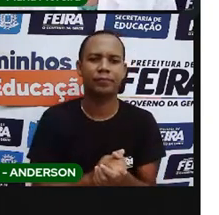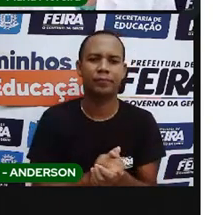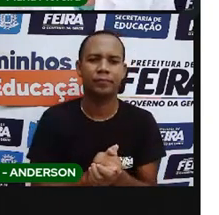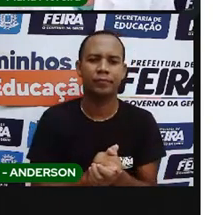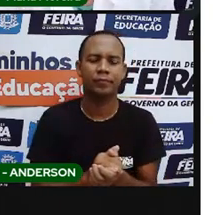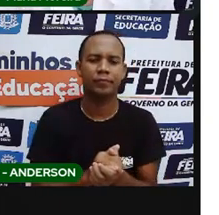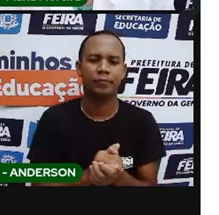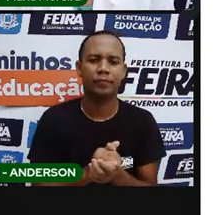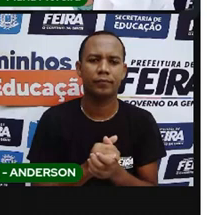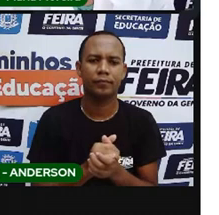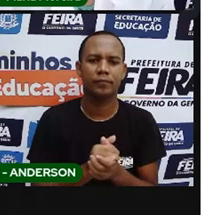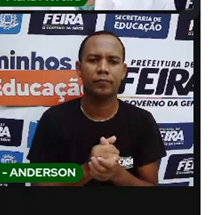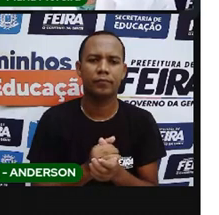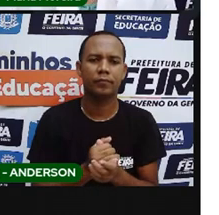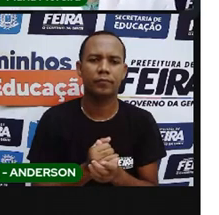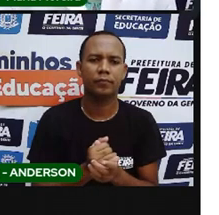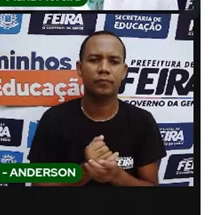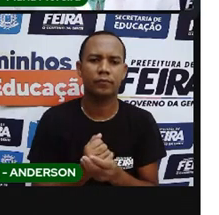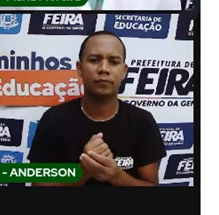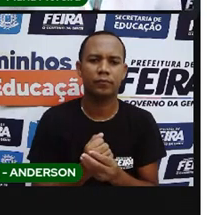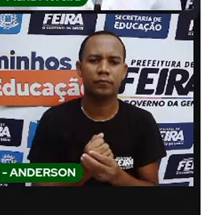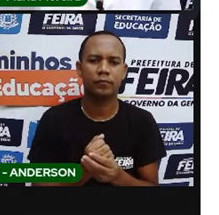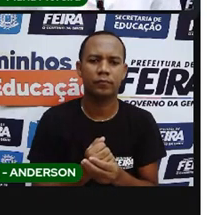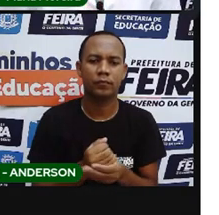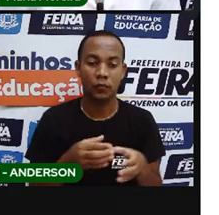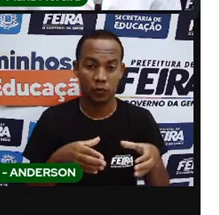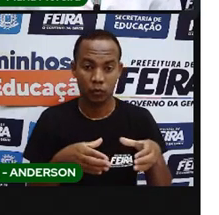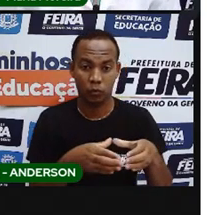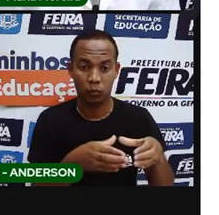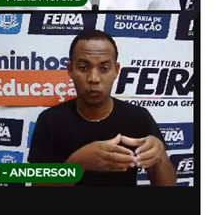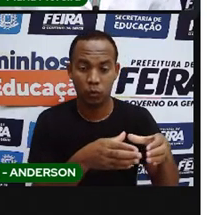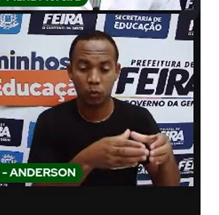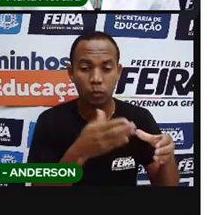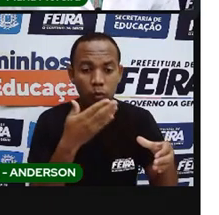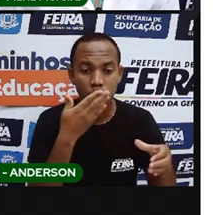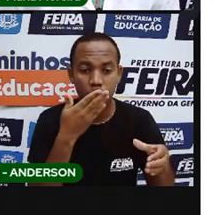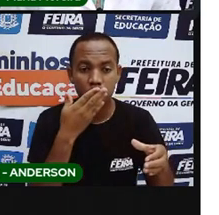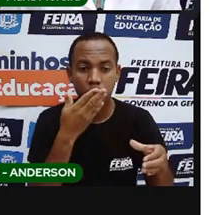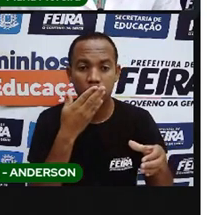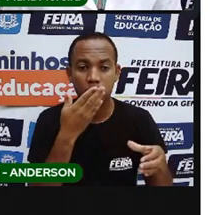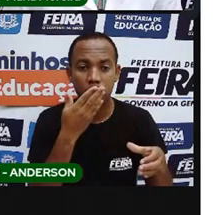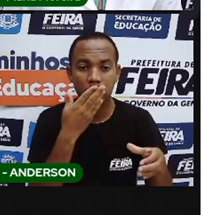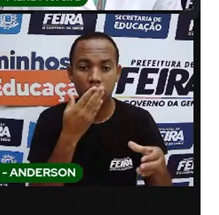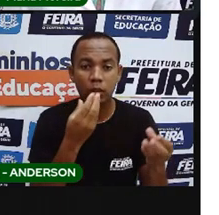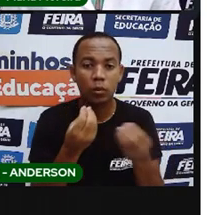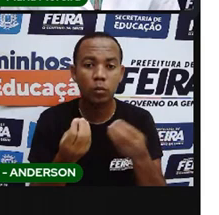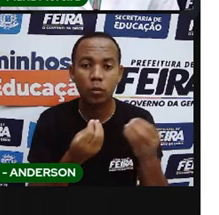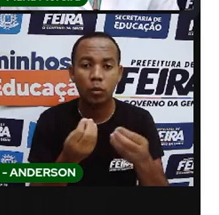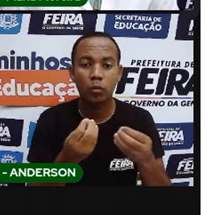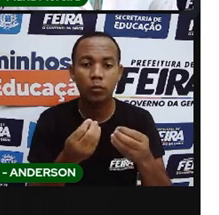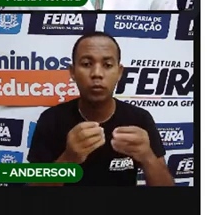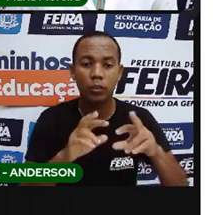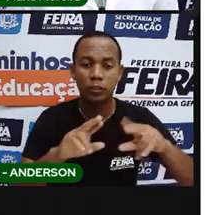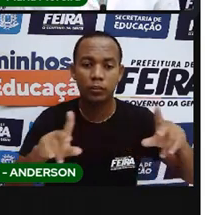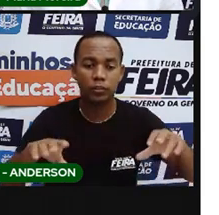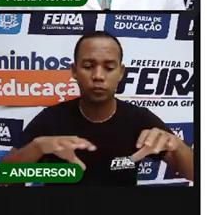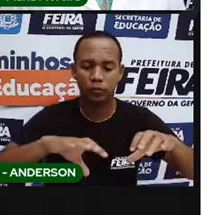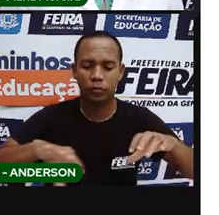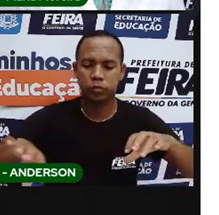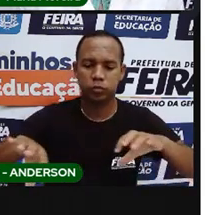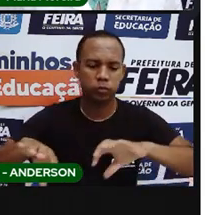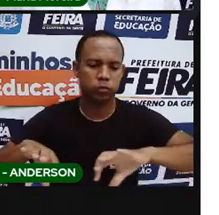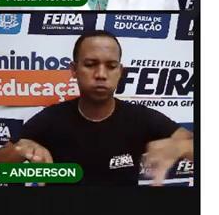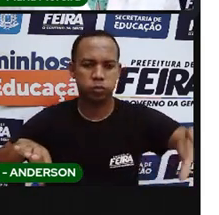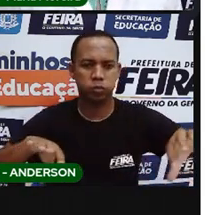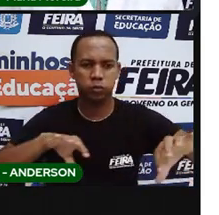Então, vamos lá. Os povos indígenas eram divididos em nômades e femininos. Para